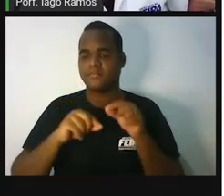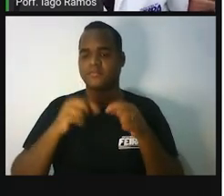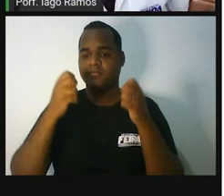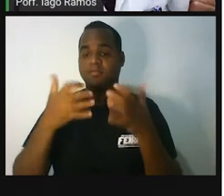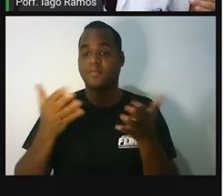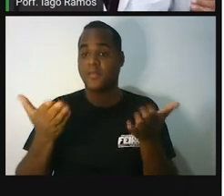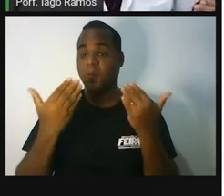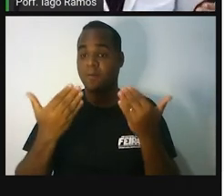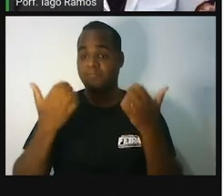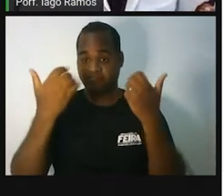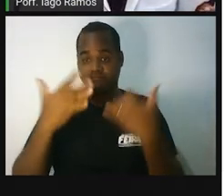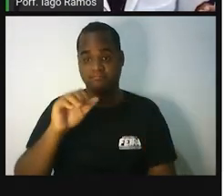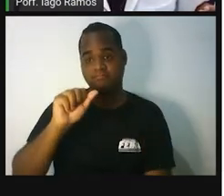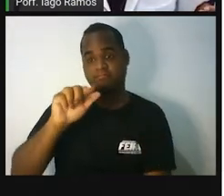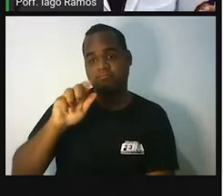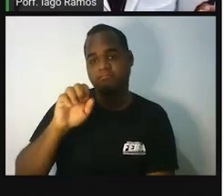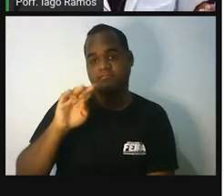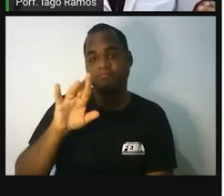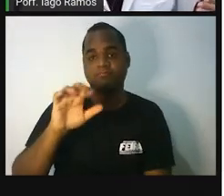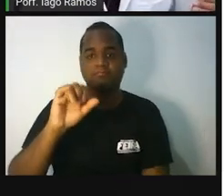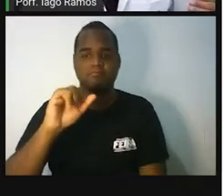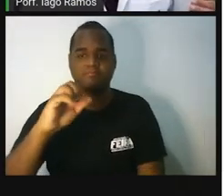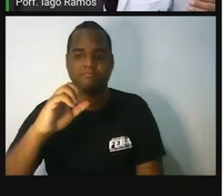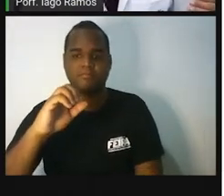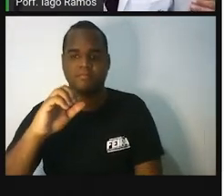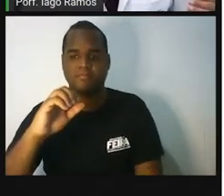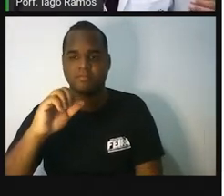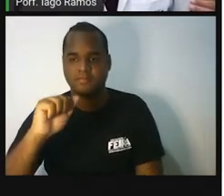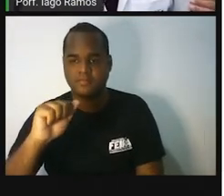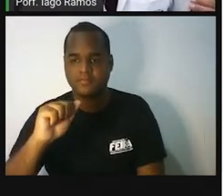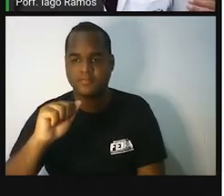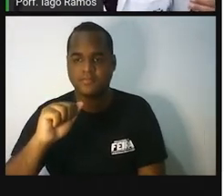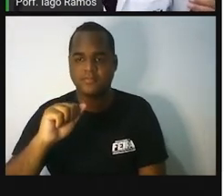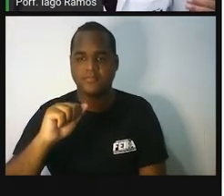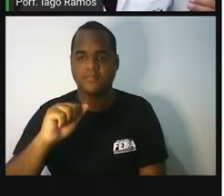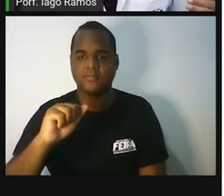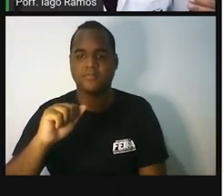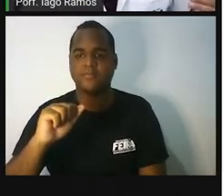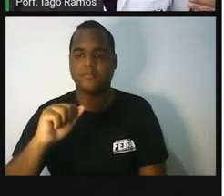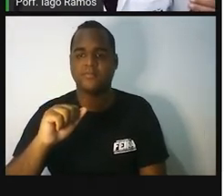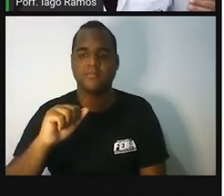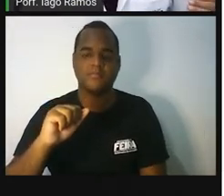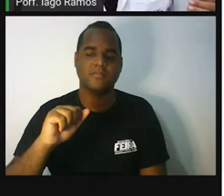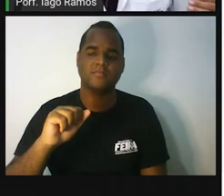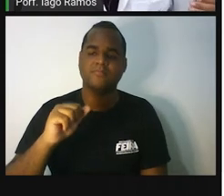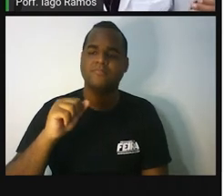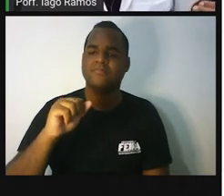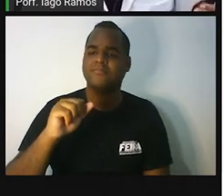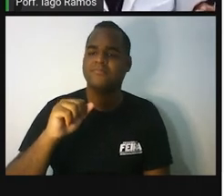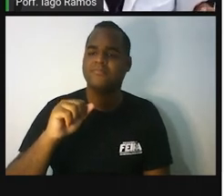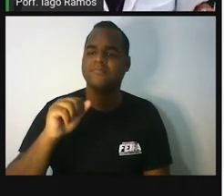Vem a álgebra aqui agora. Agora é que vem a álgebra. Certo?